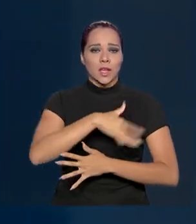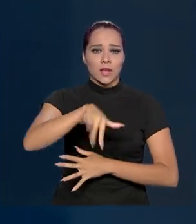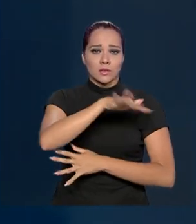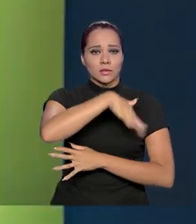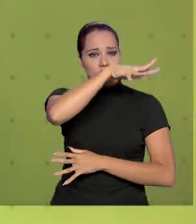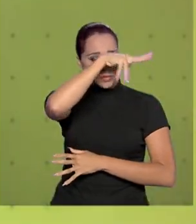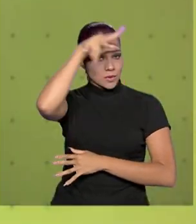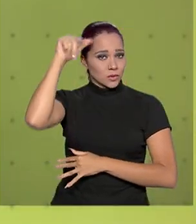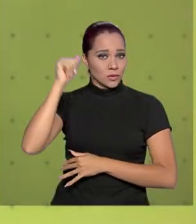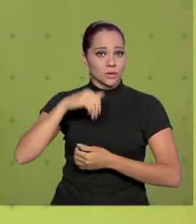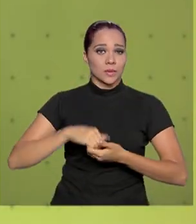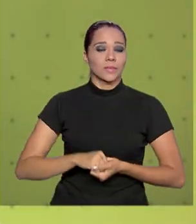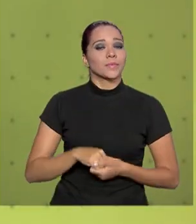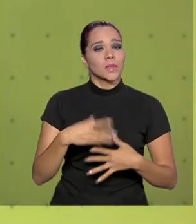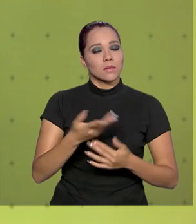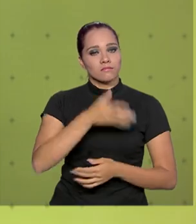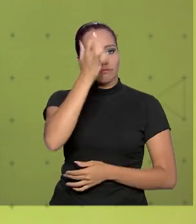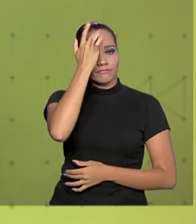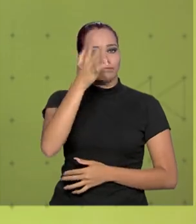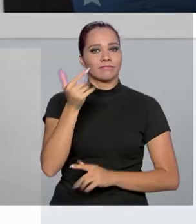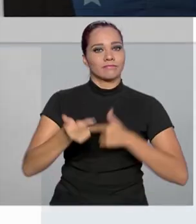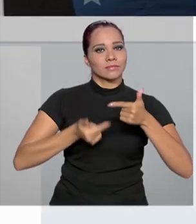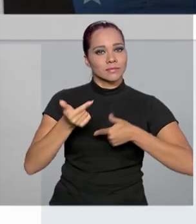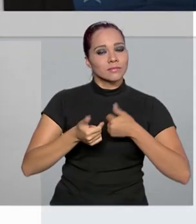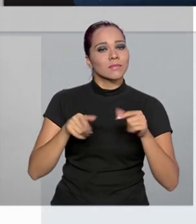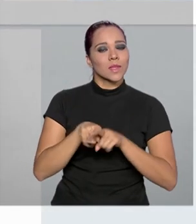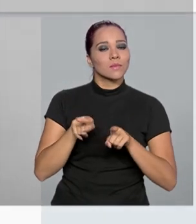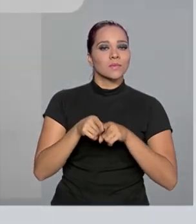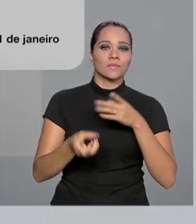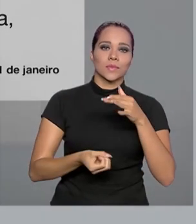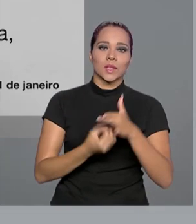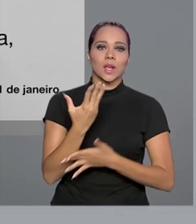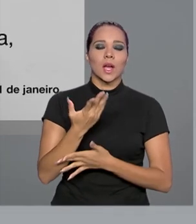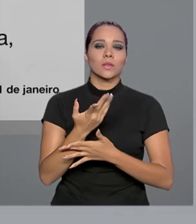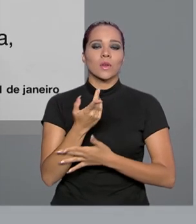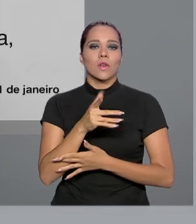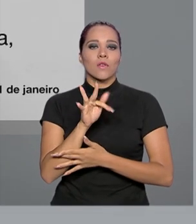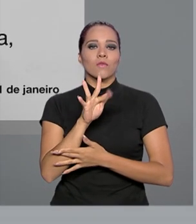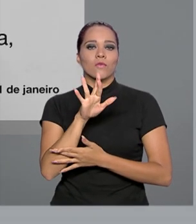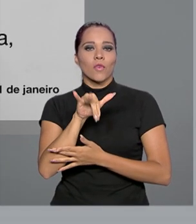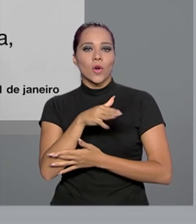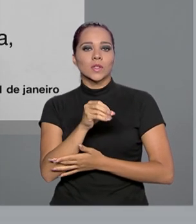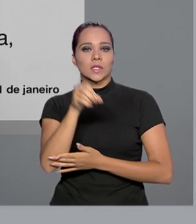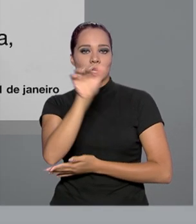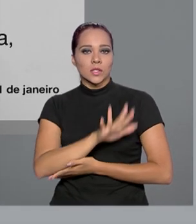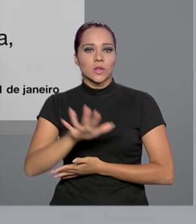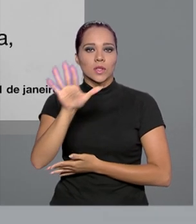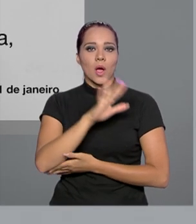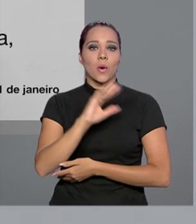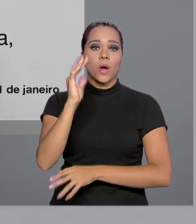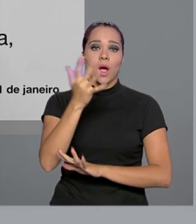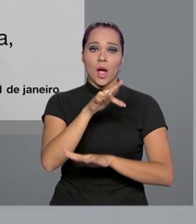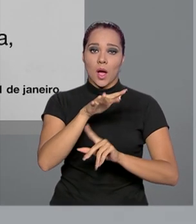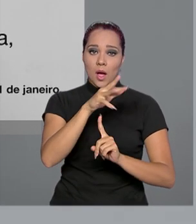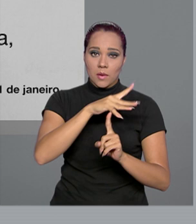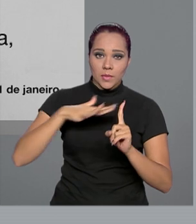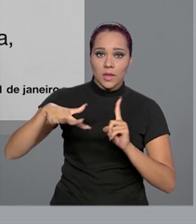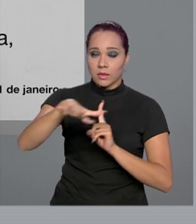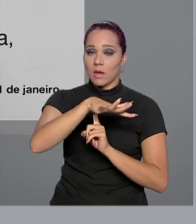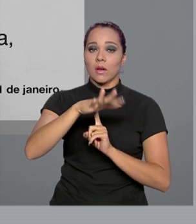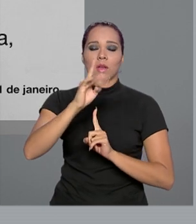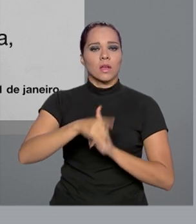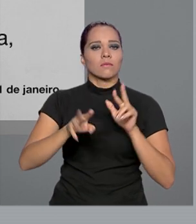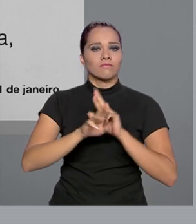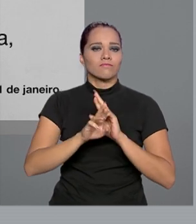amazônica. Para facilitar esse trabalho, também foi criada a Força Nacional Ambiental, semelhante à Força Nacional de Segurança